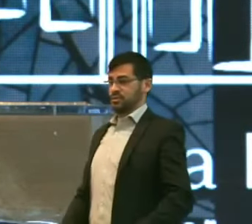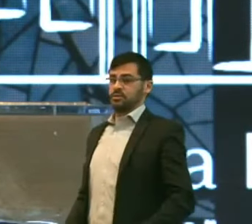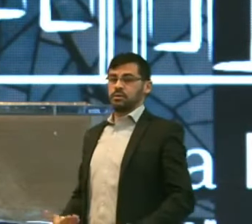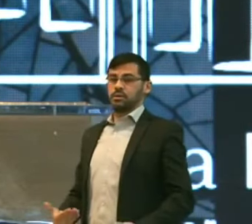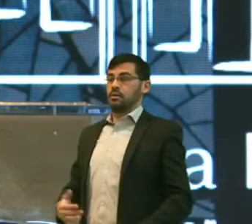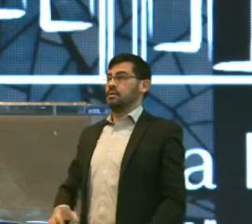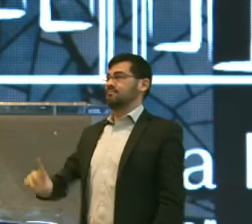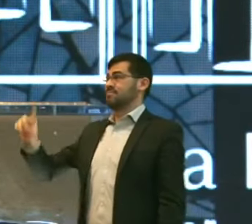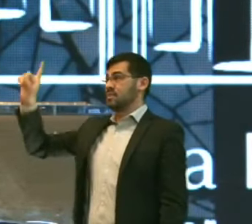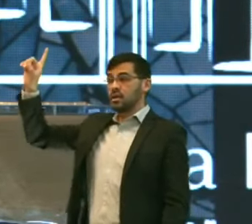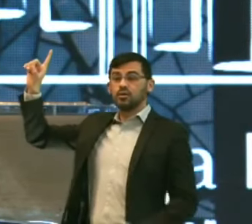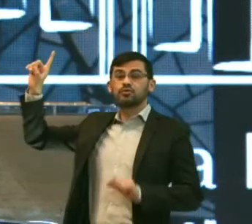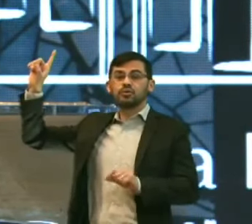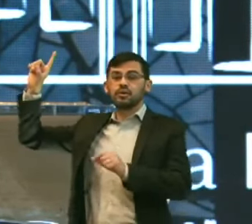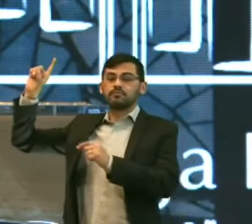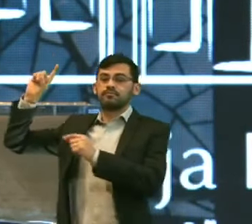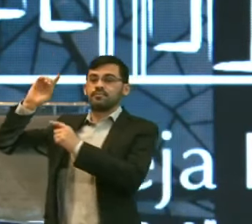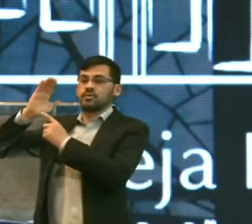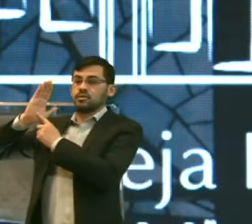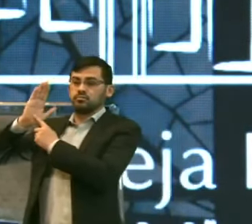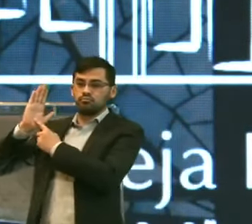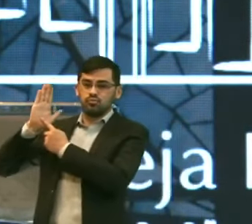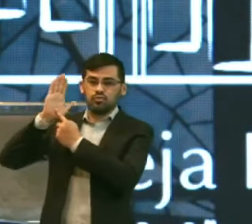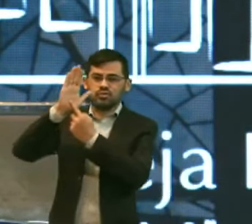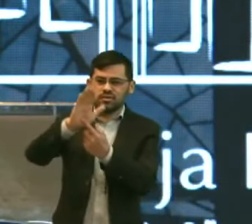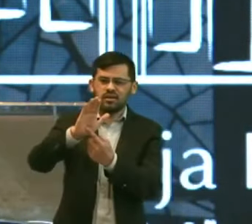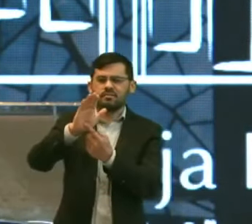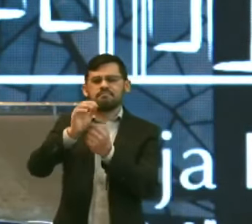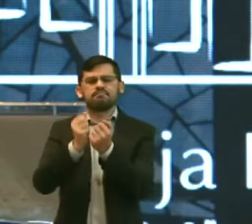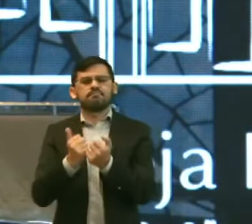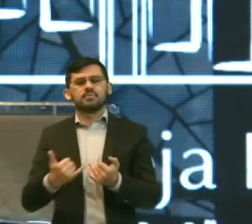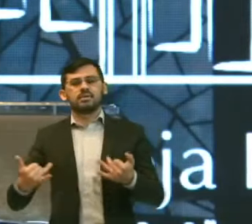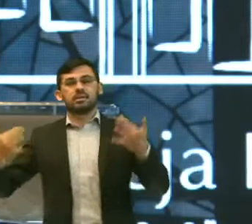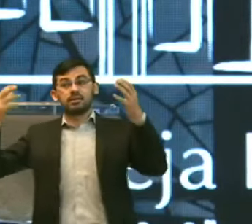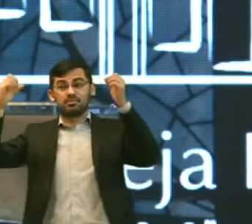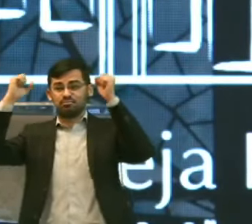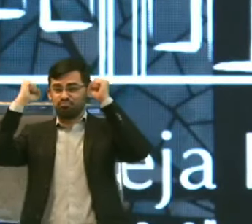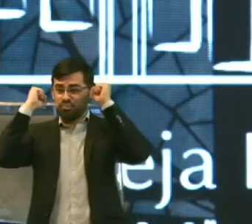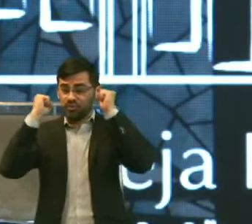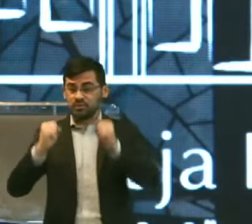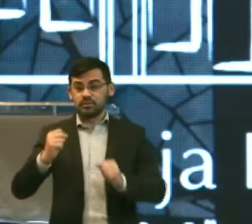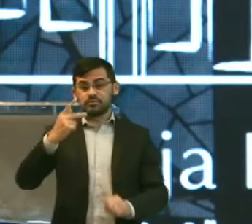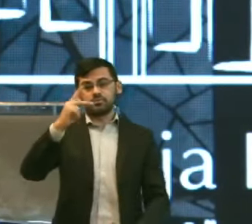Deus Vai revelar Sinais Poderosos Sobre a sua vida